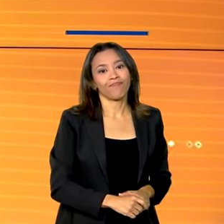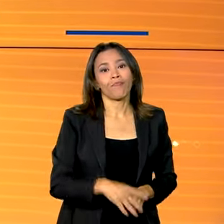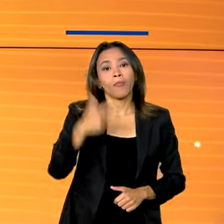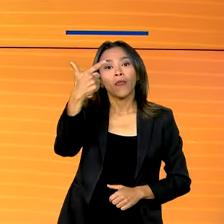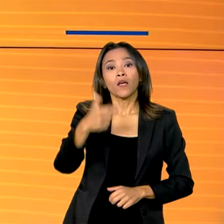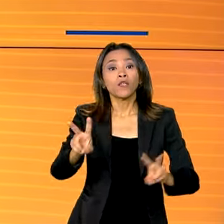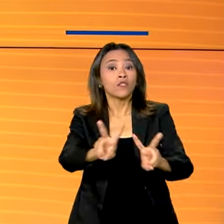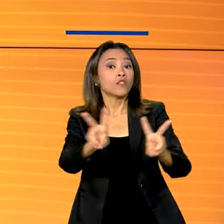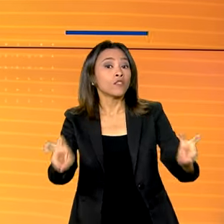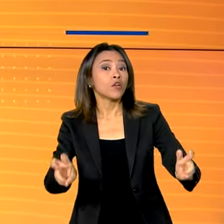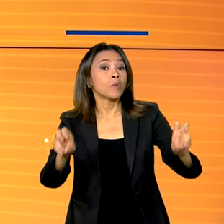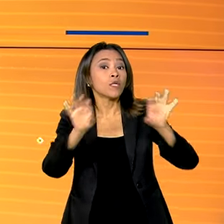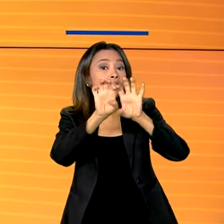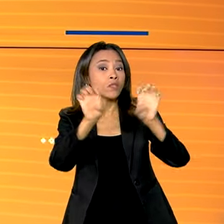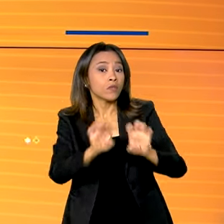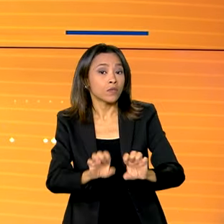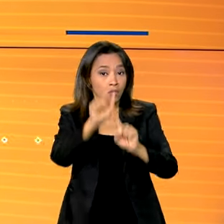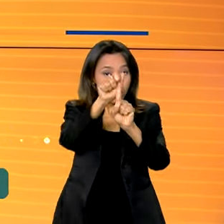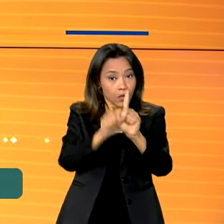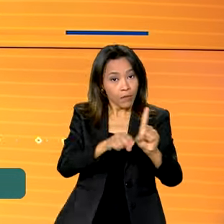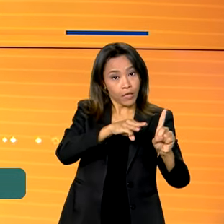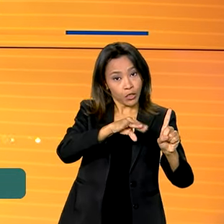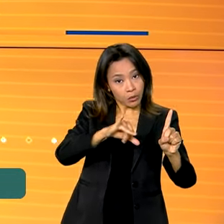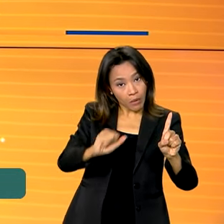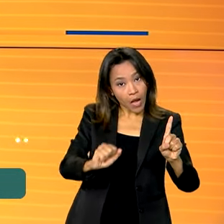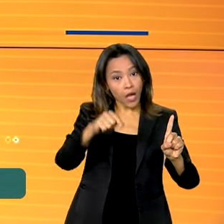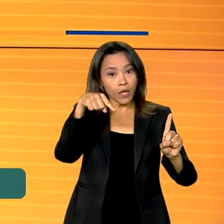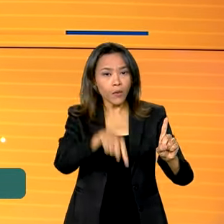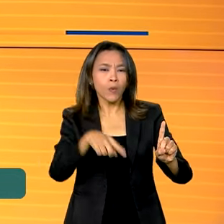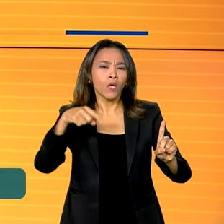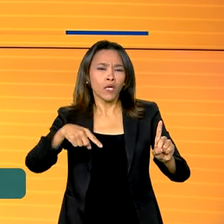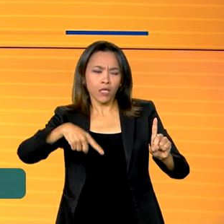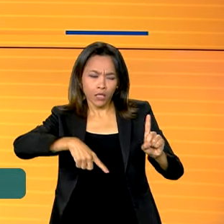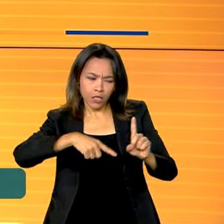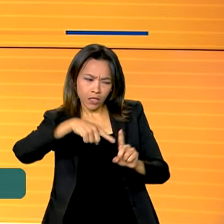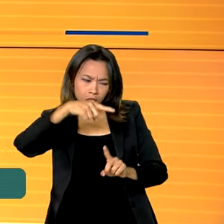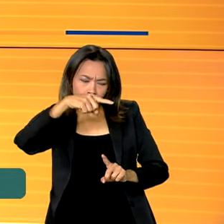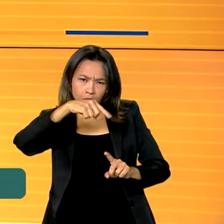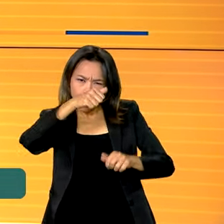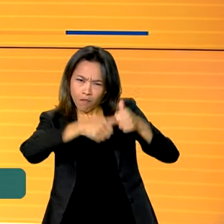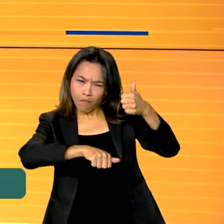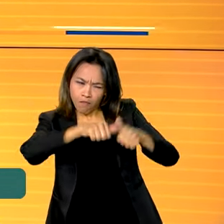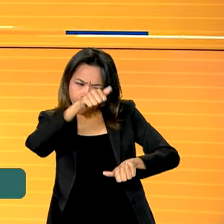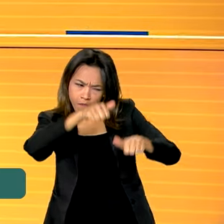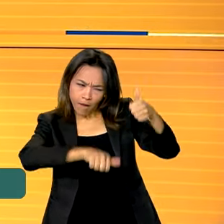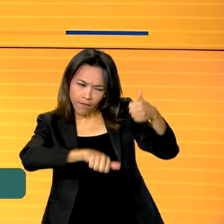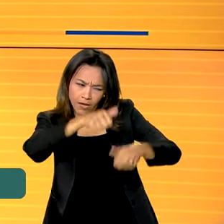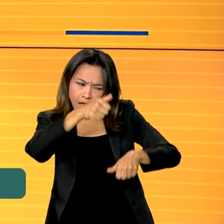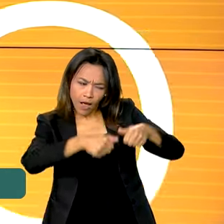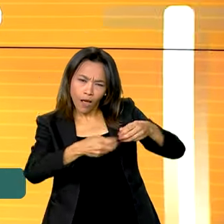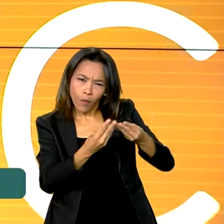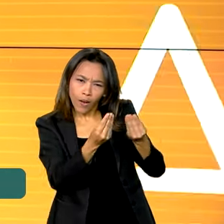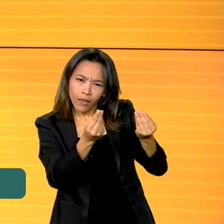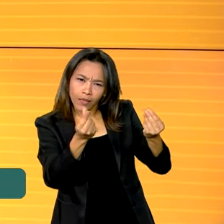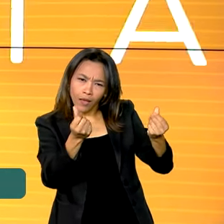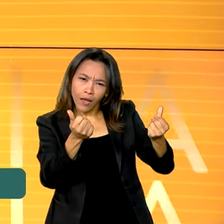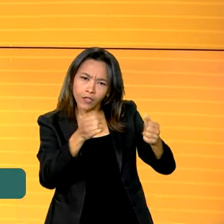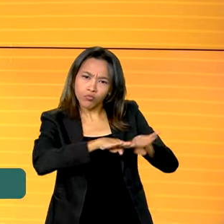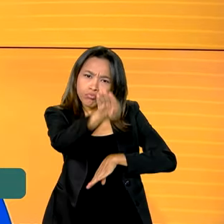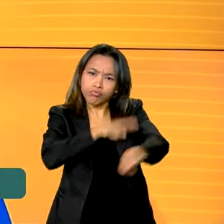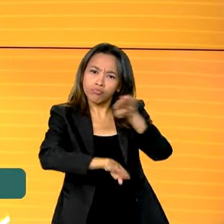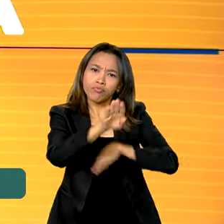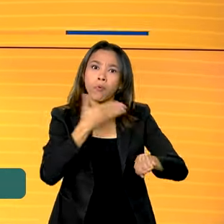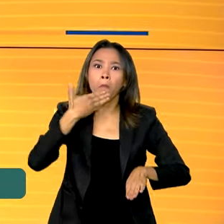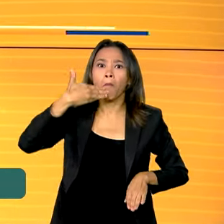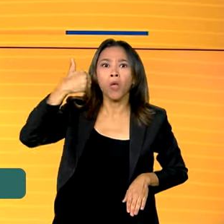Infraestrutura agora. Em maio, o índice que mede a qualidade da malha rodoviária federal foi o melhor desde 2016.